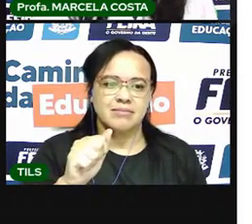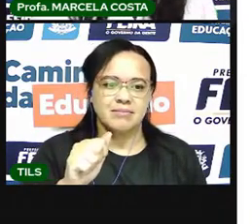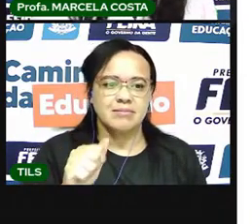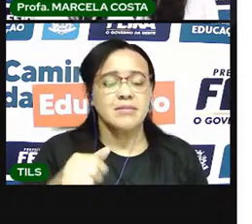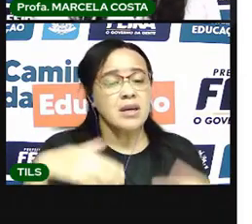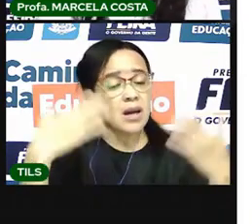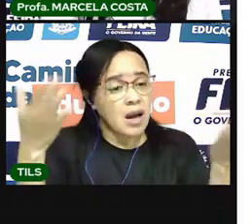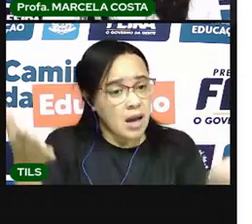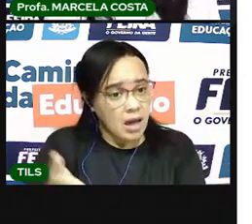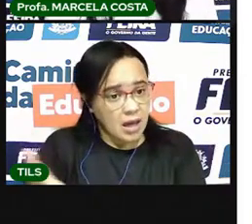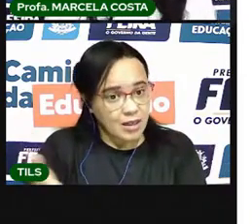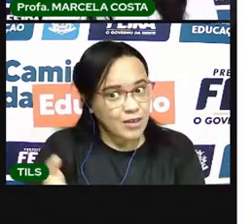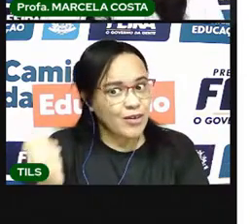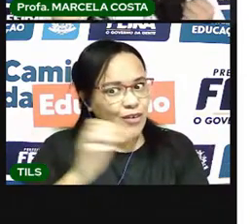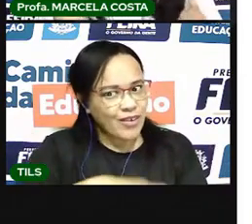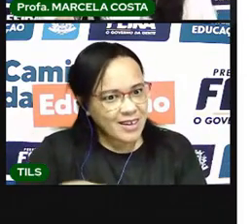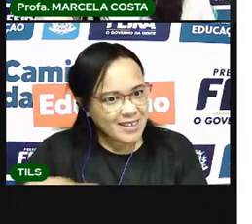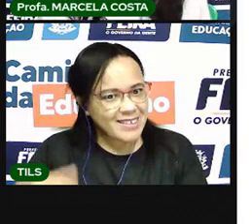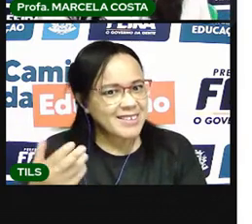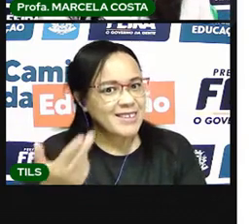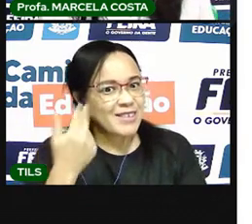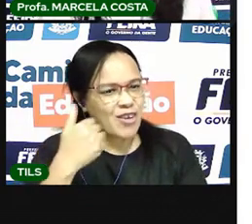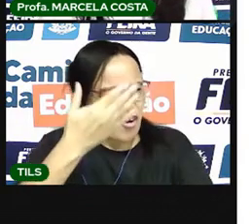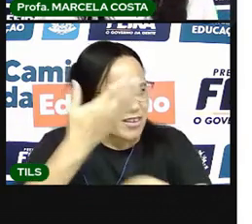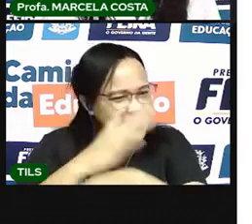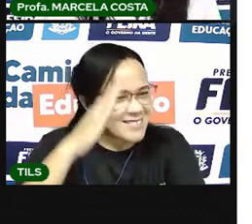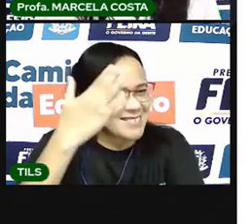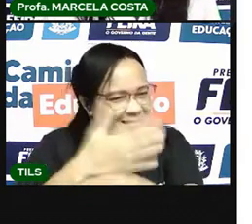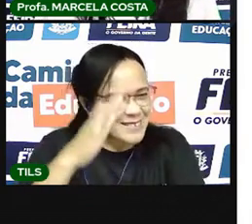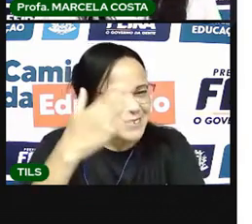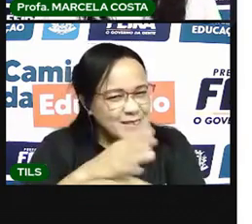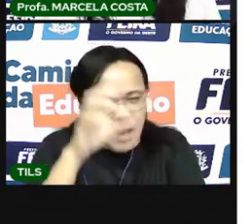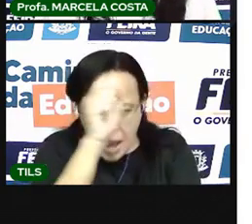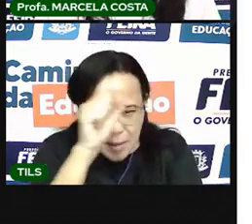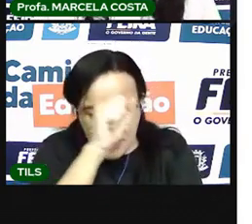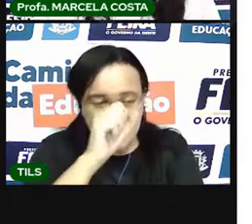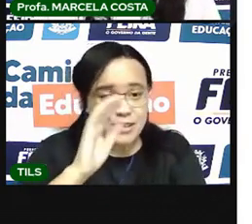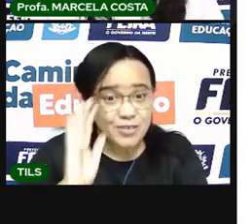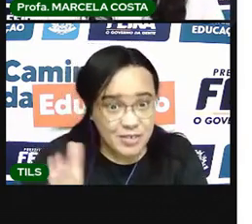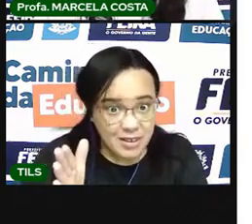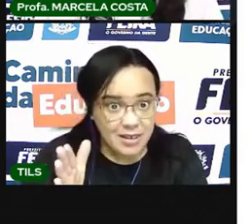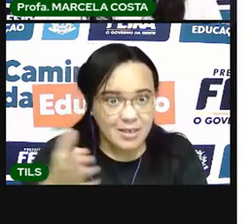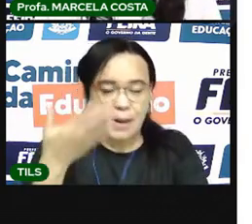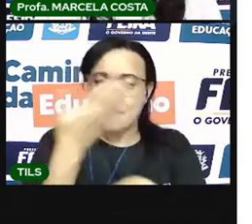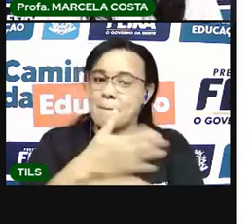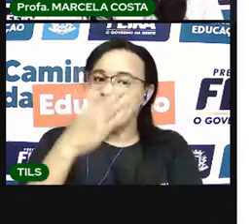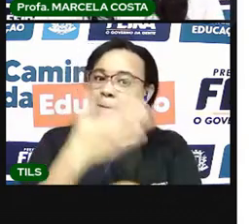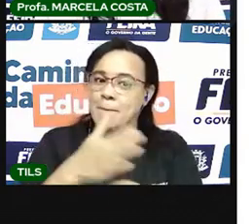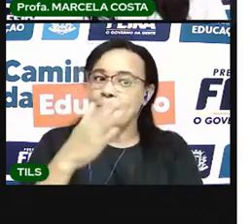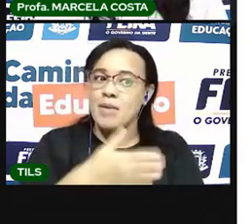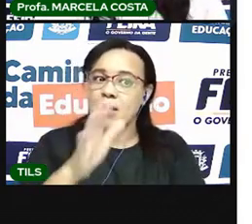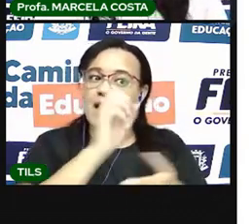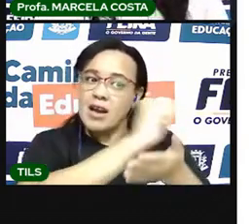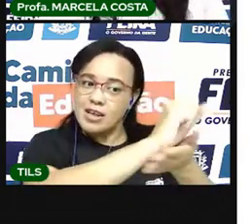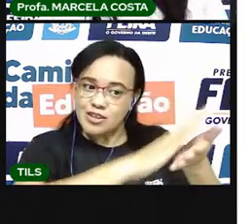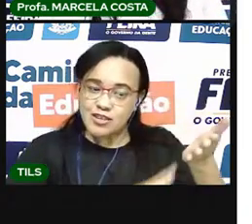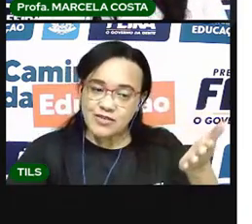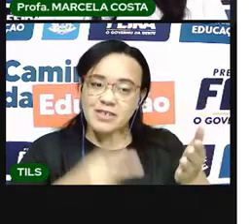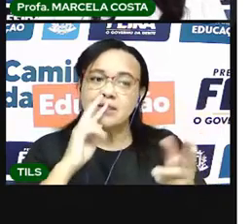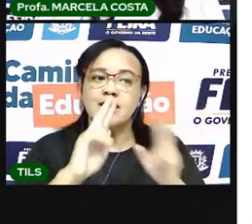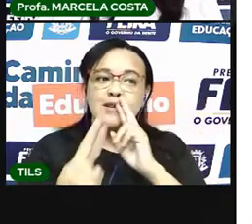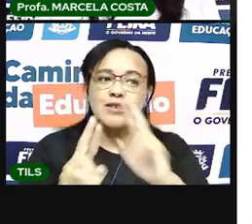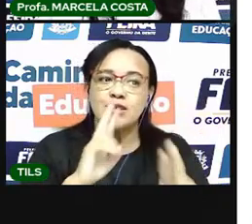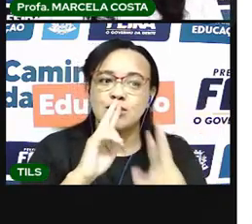Agora, criançada, vamos praticar o que a gente acabou de aprender. Resolvendo aí, respondendo essa atividade.